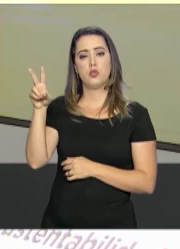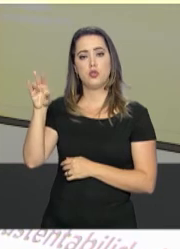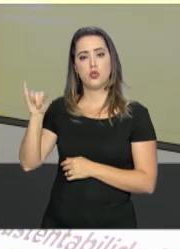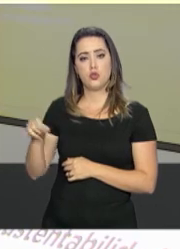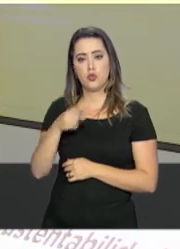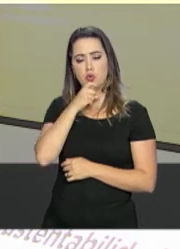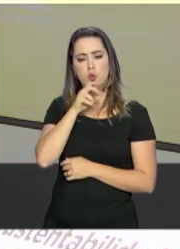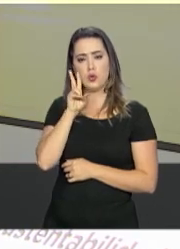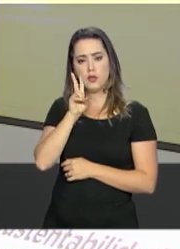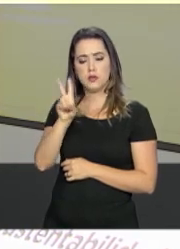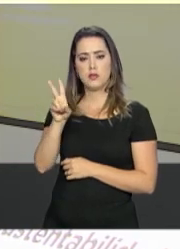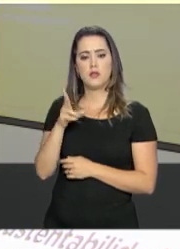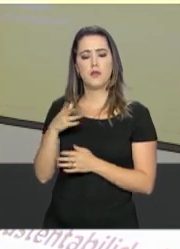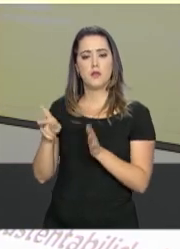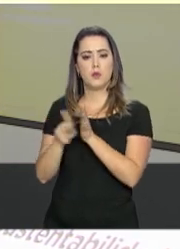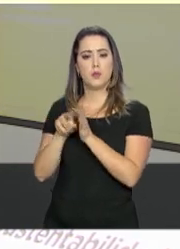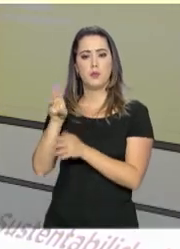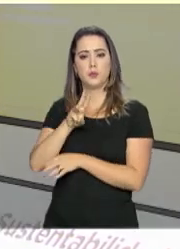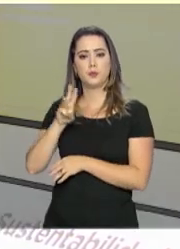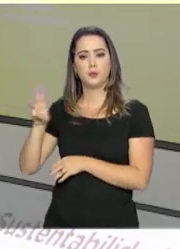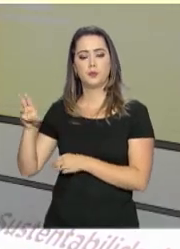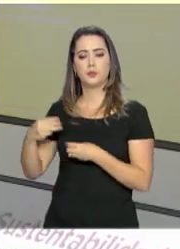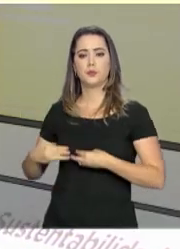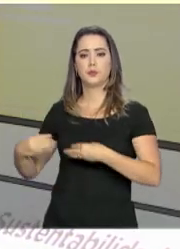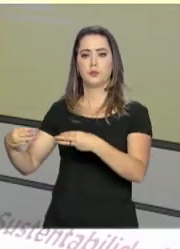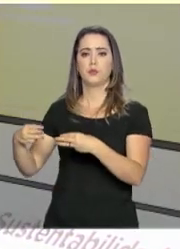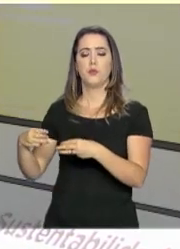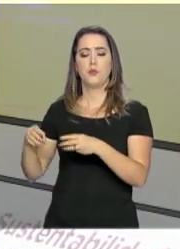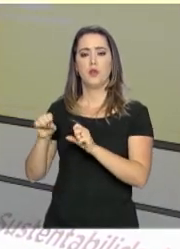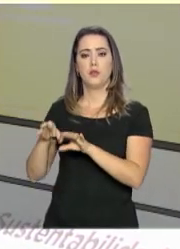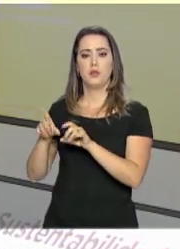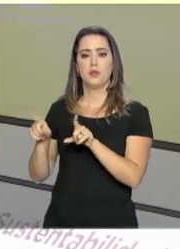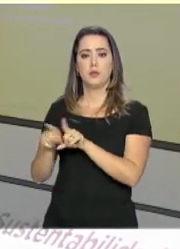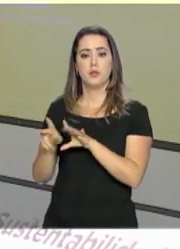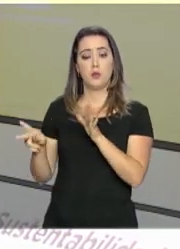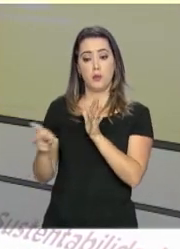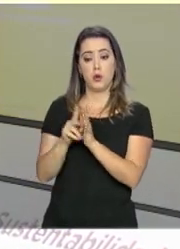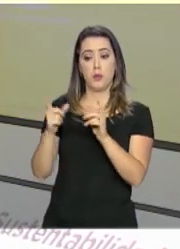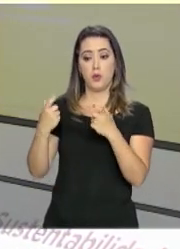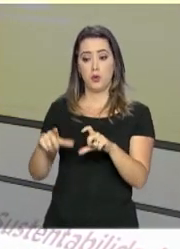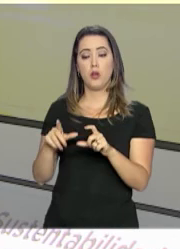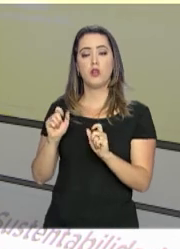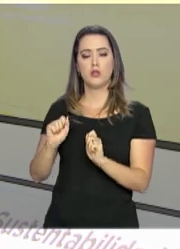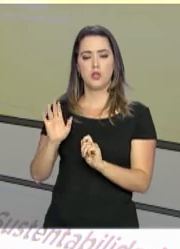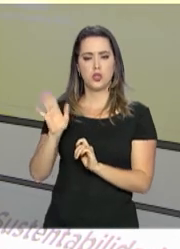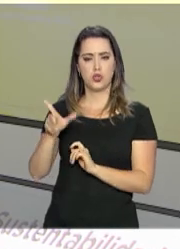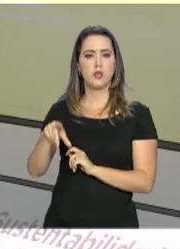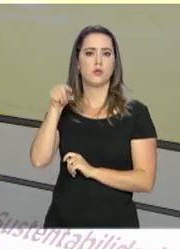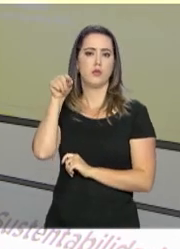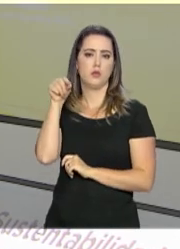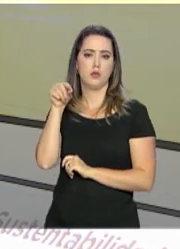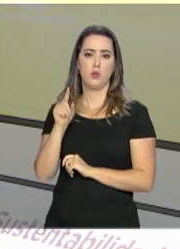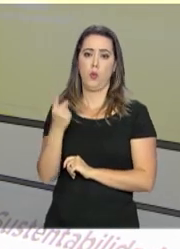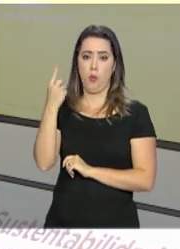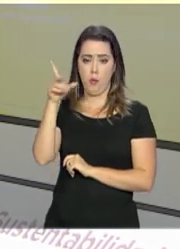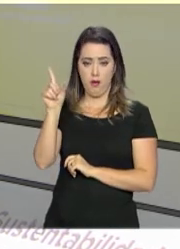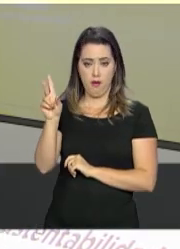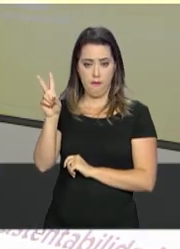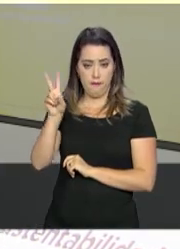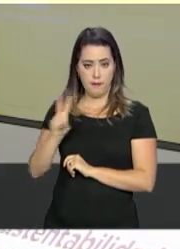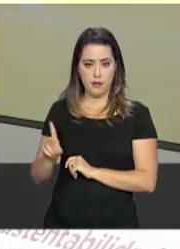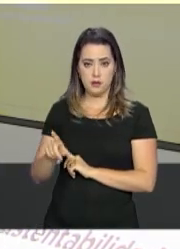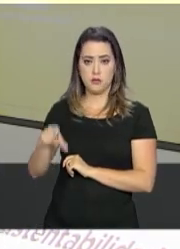acompanha tanto no site do Ministério da Educação, quanto no site da própria instituição, para verificar se ele foi pré-selecionado. Uma vez pré